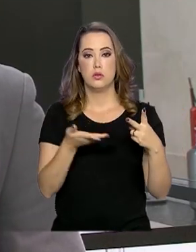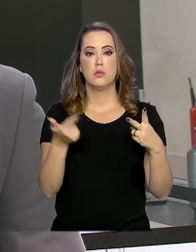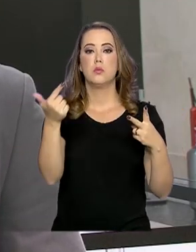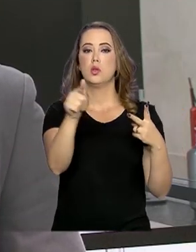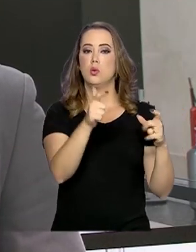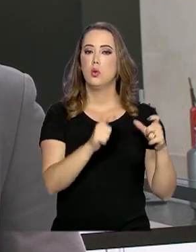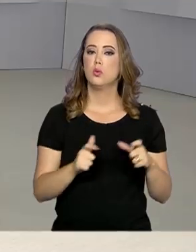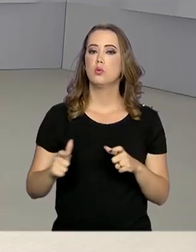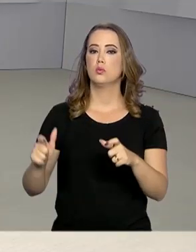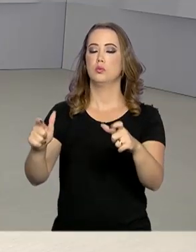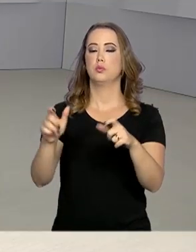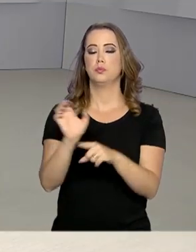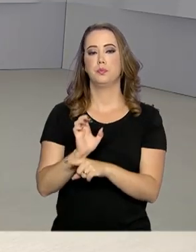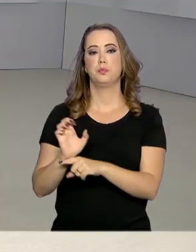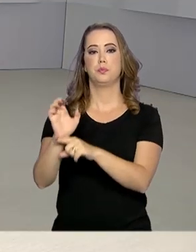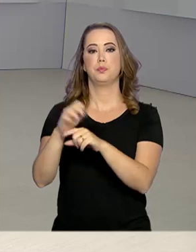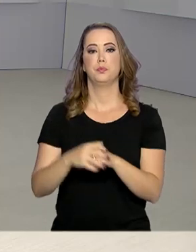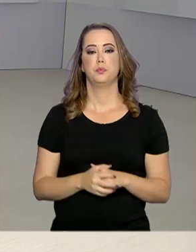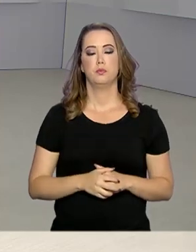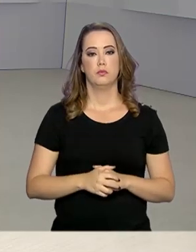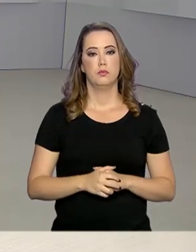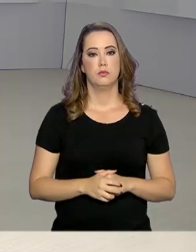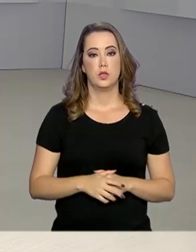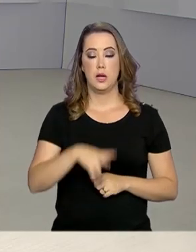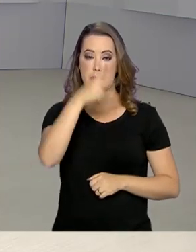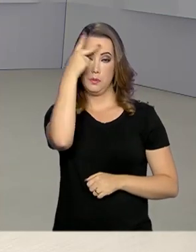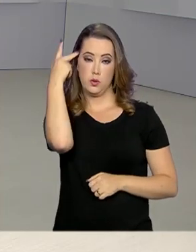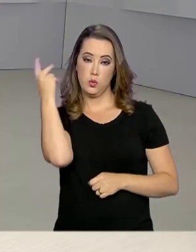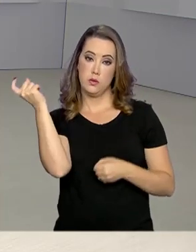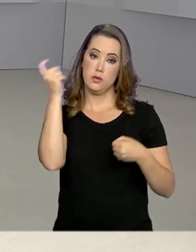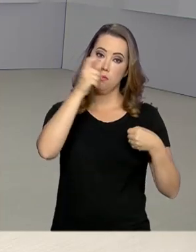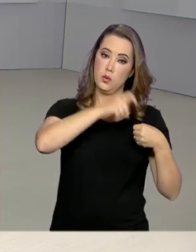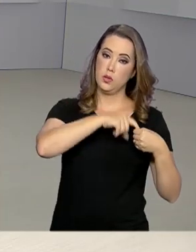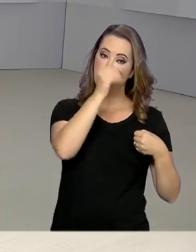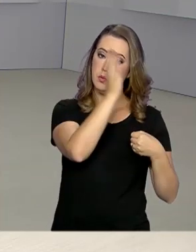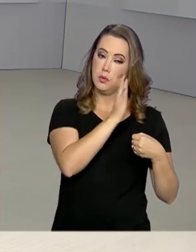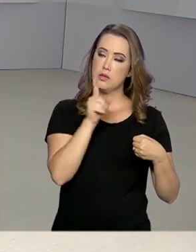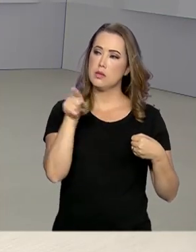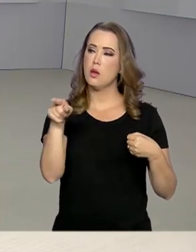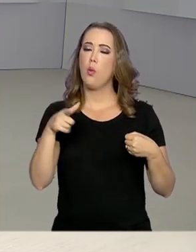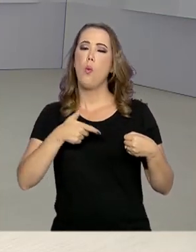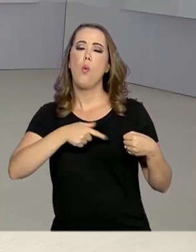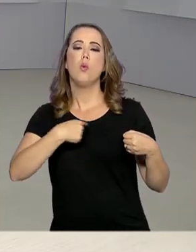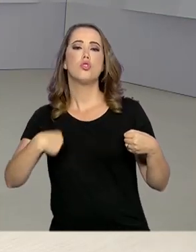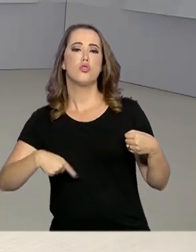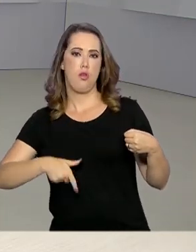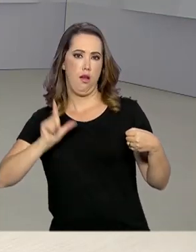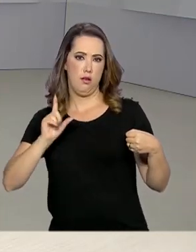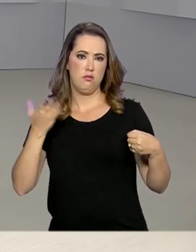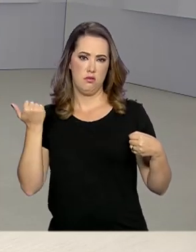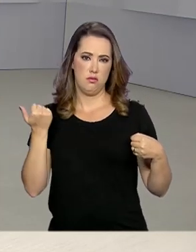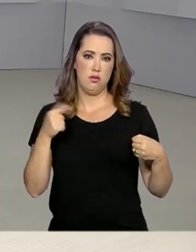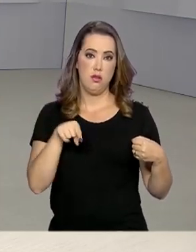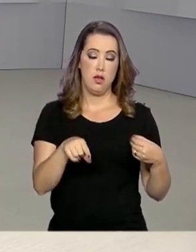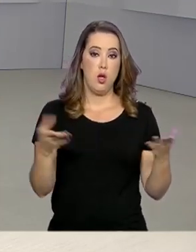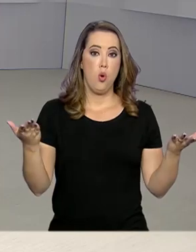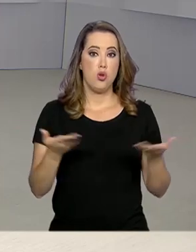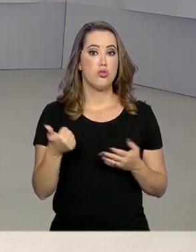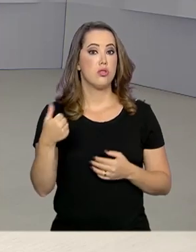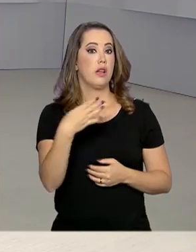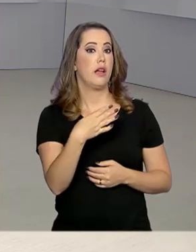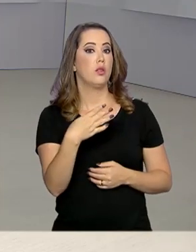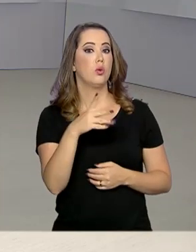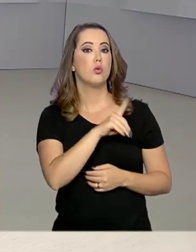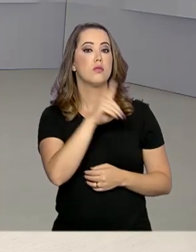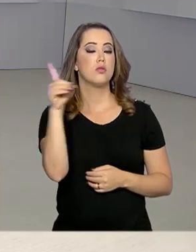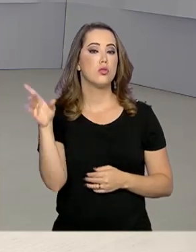outros estados. Os repatriados que cumprem quarentena em Anápolis, Goiás, completam hoje 14 dias de